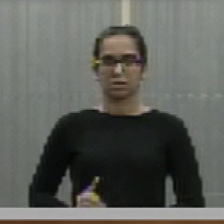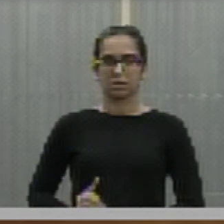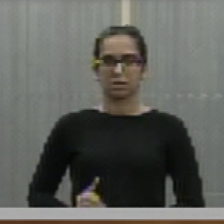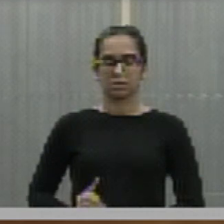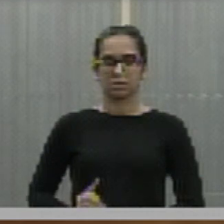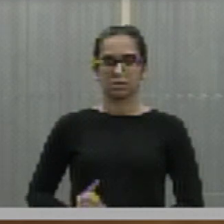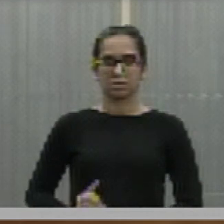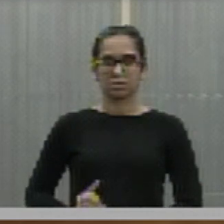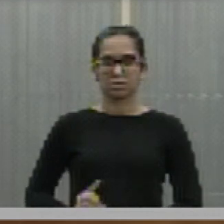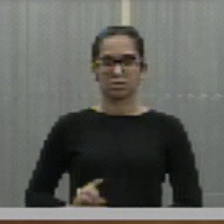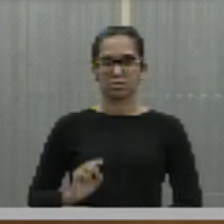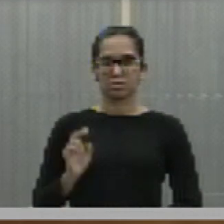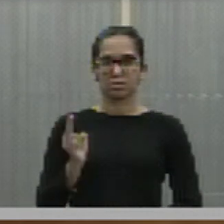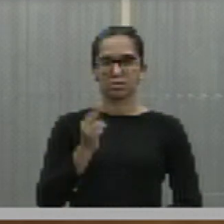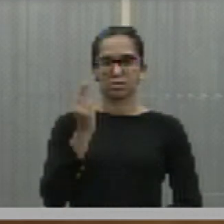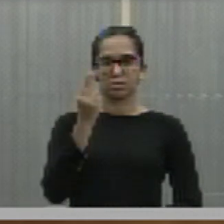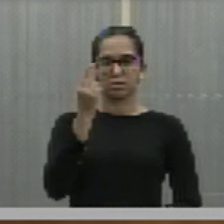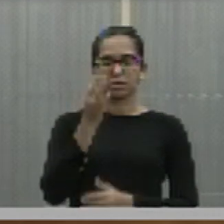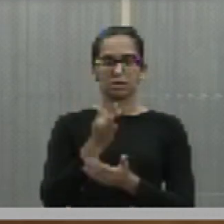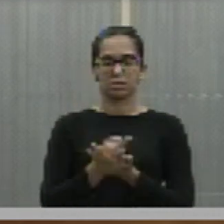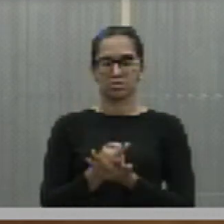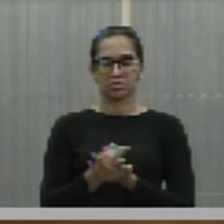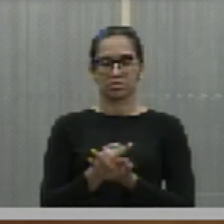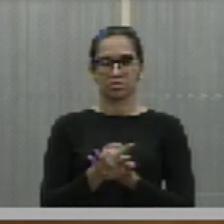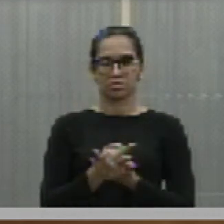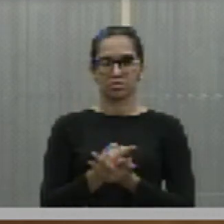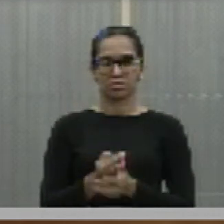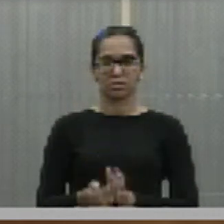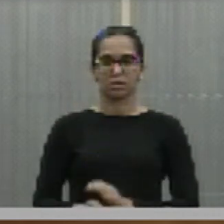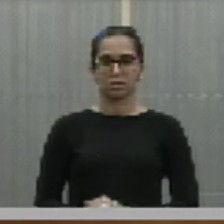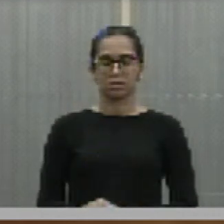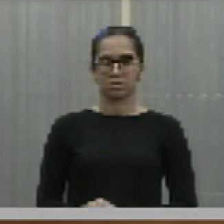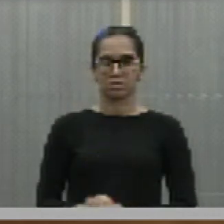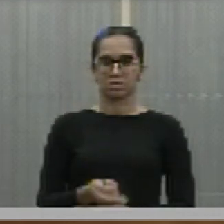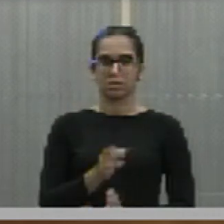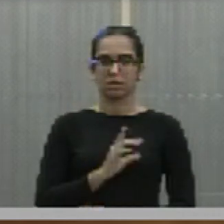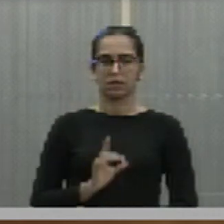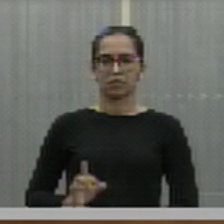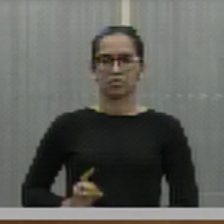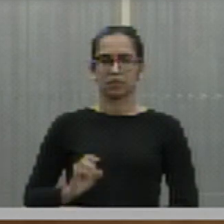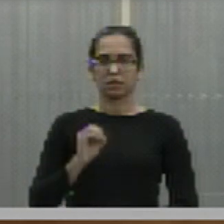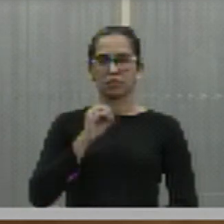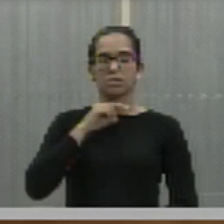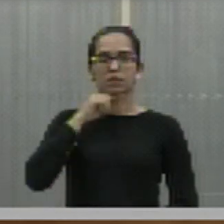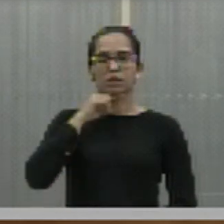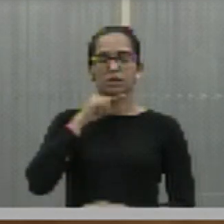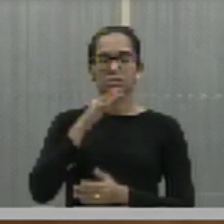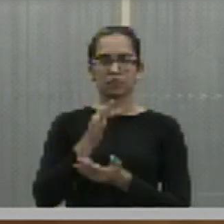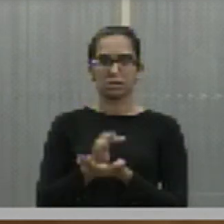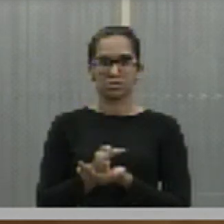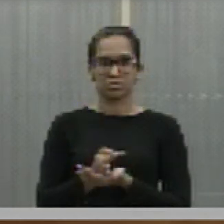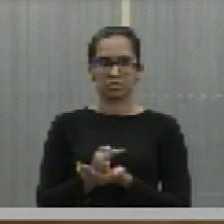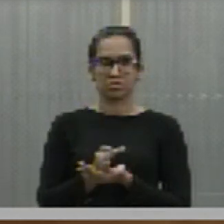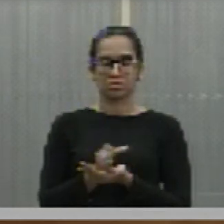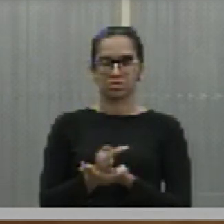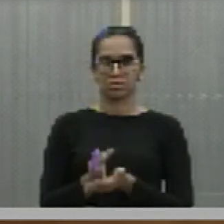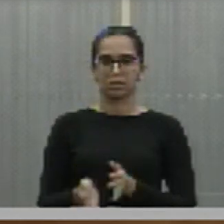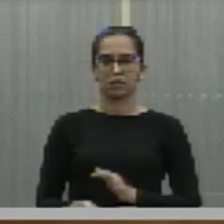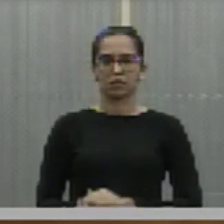Deputado Nerinho, ausente. Deputado Oliveira Neto, ausente.